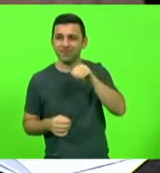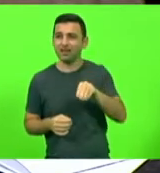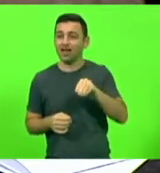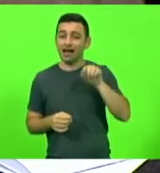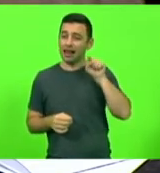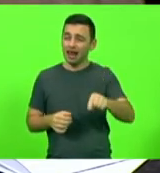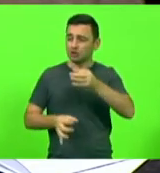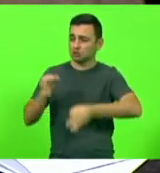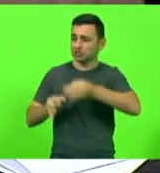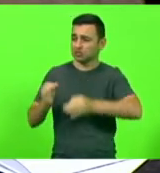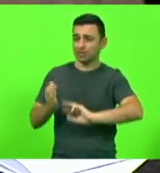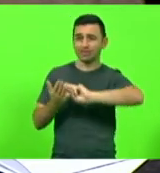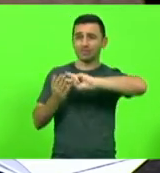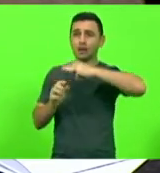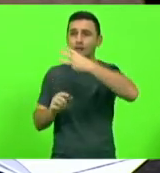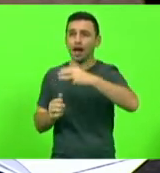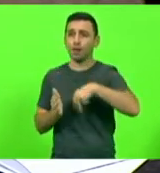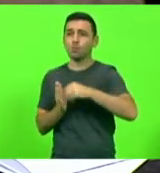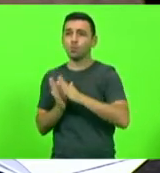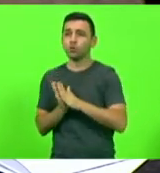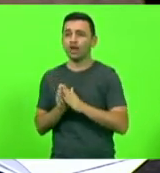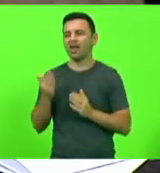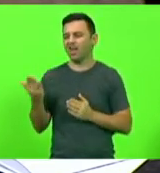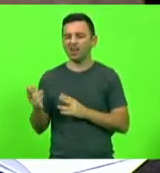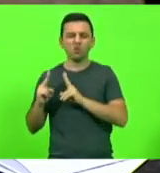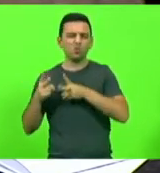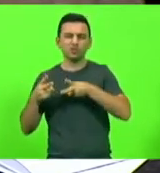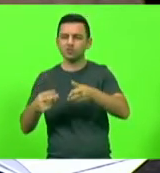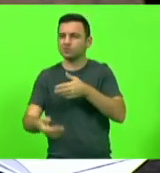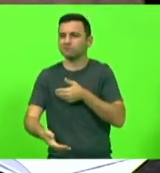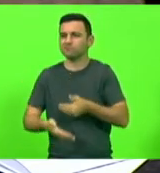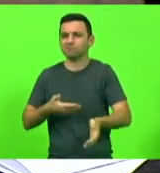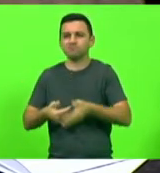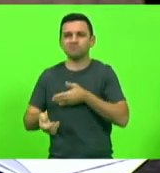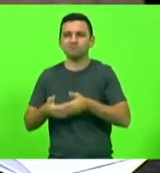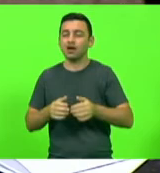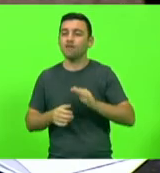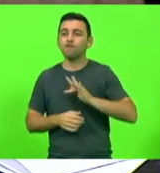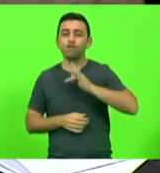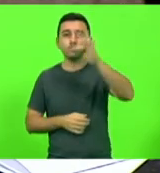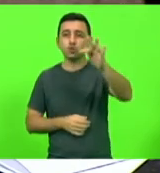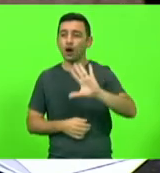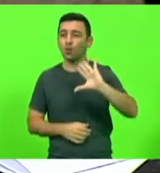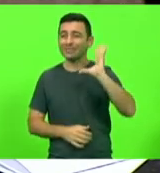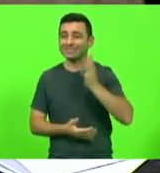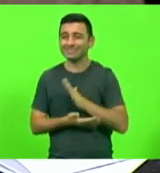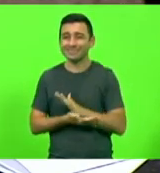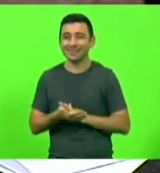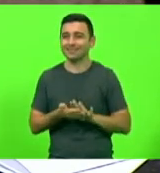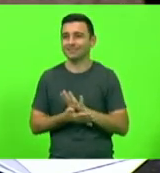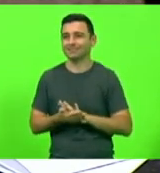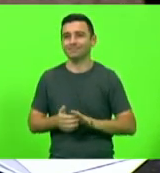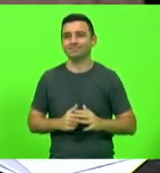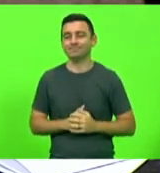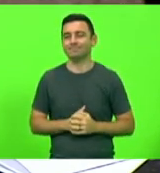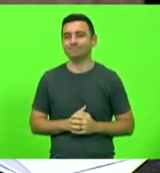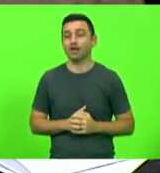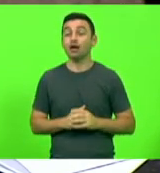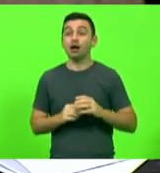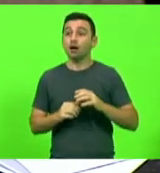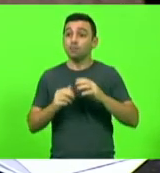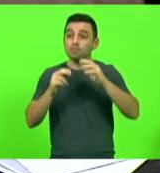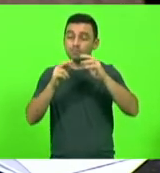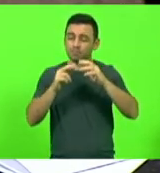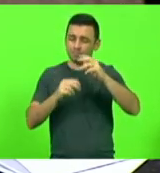ignorar de novo e vai continuar fazendo uma greve ilegal, porque sabe que ali na frente nada vai acontecer. A prefeitura não vai cobrar,